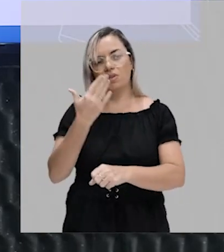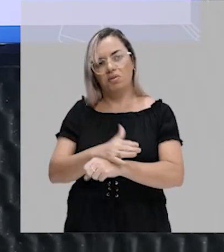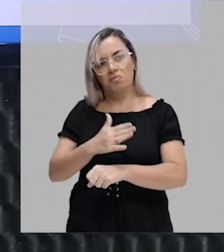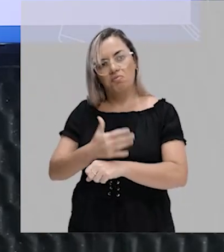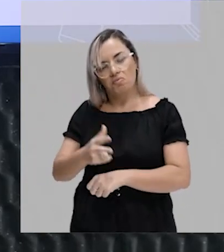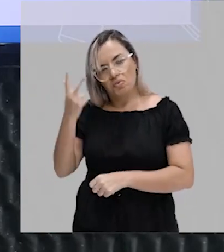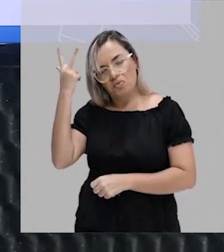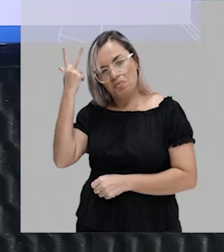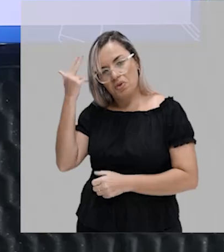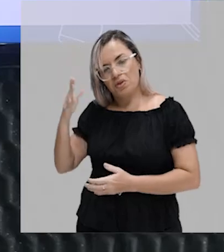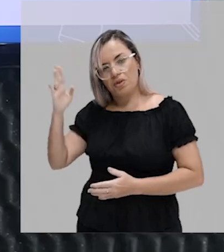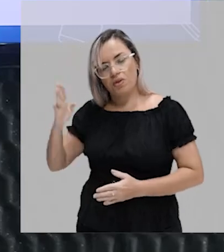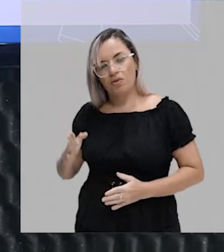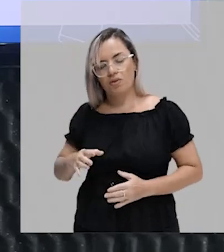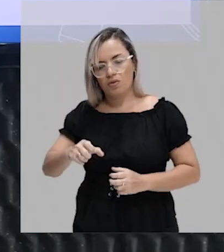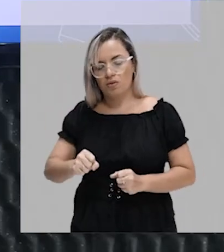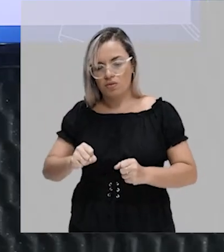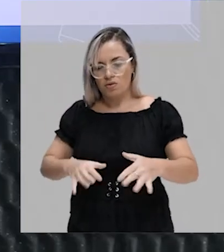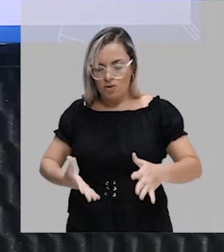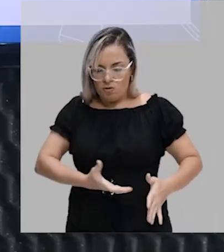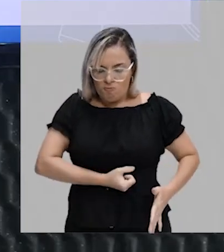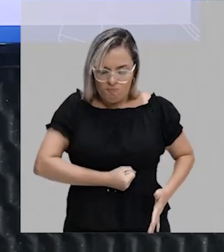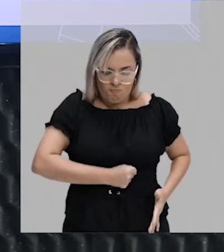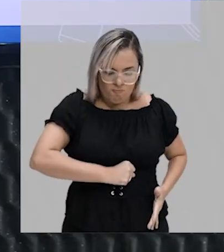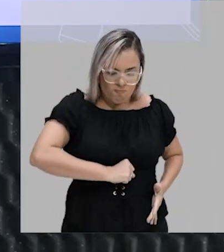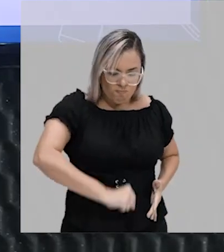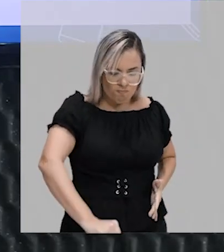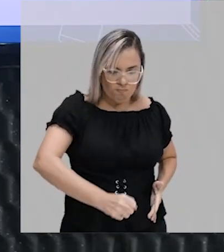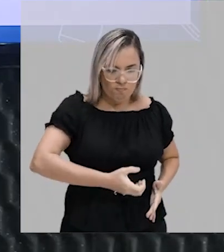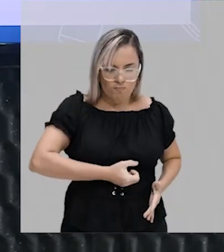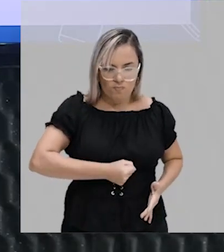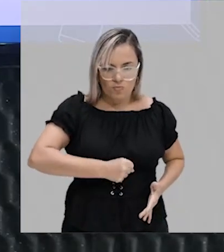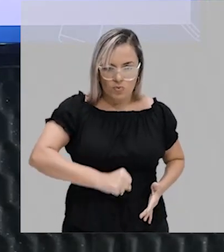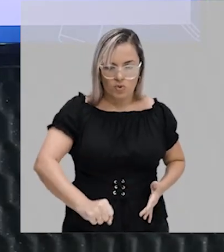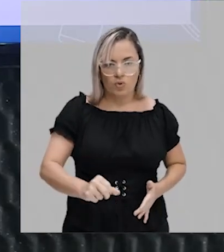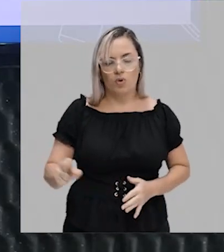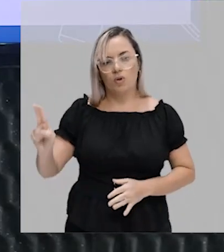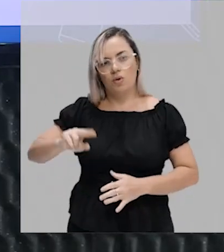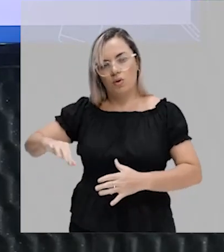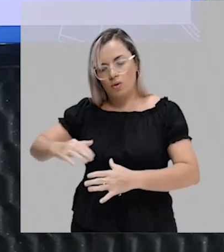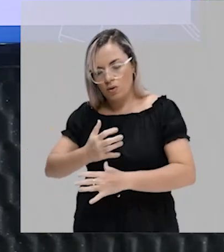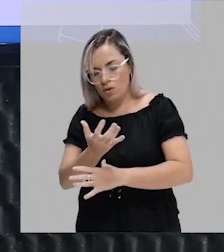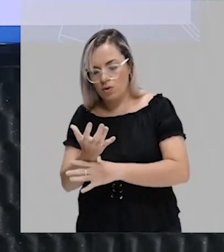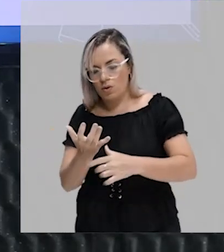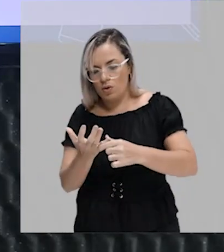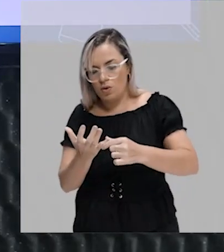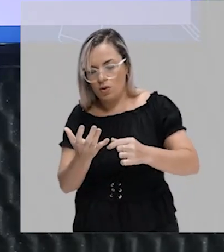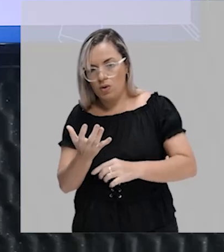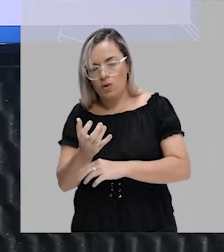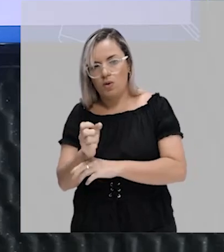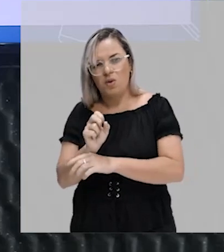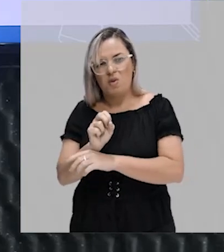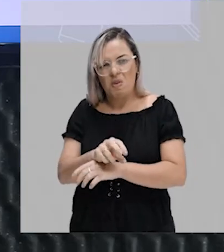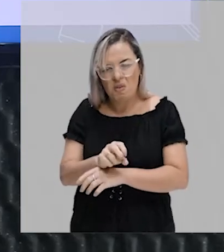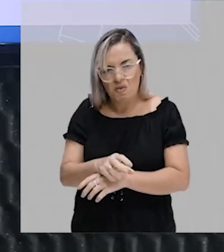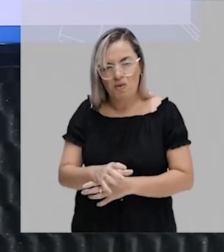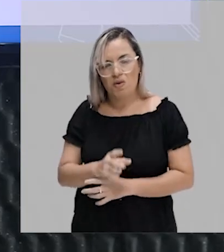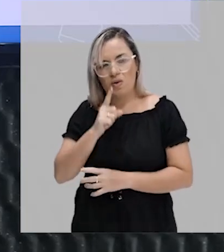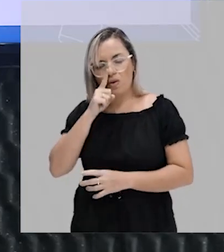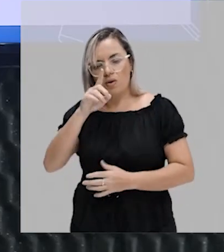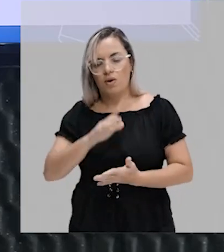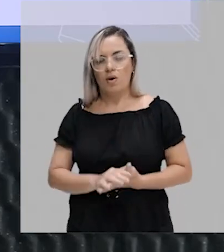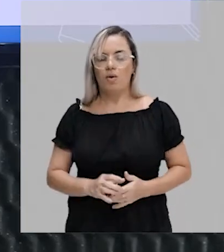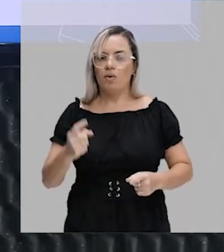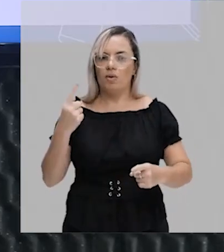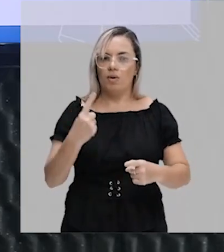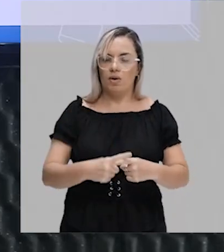colonial, esse aborto, a partir de venenos, de ervas daninhas, exatamente para não ter o